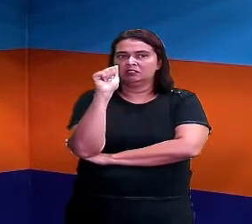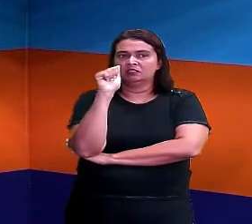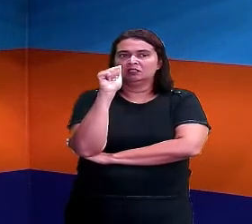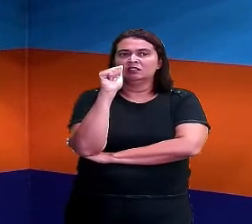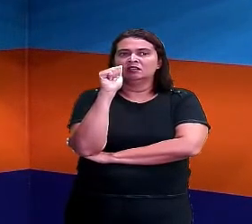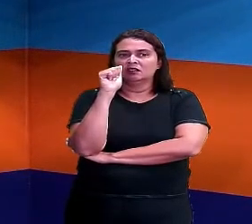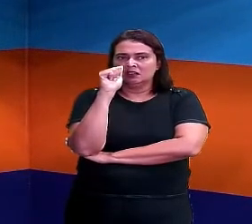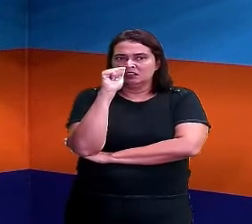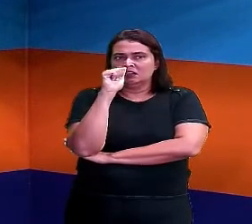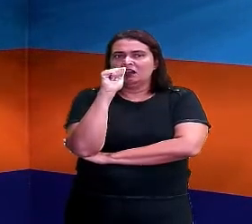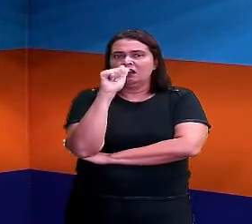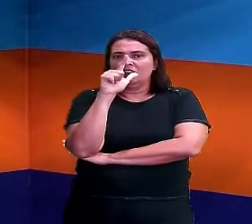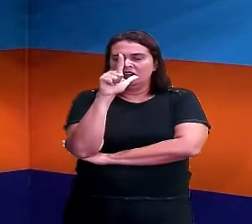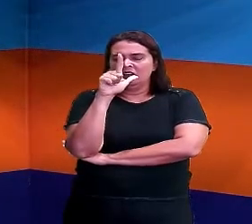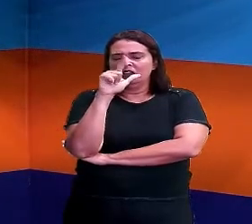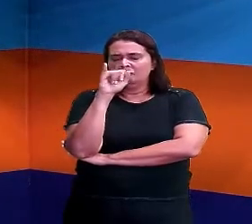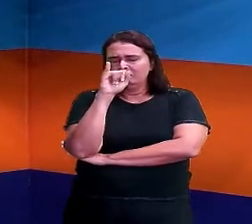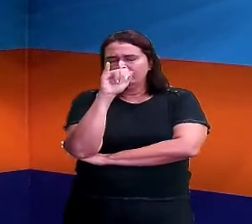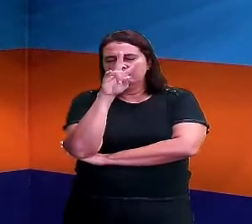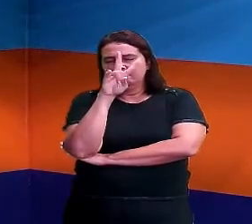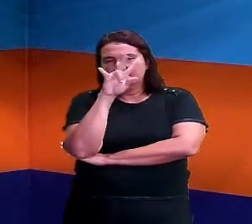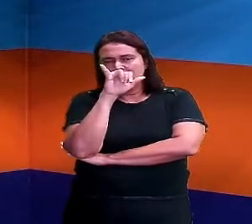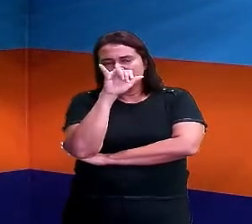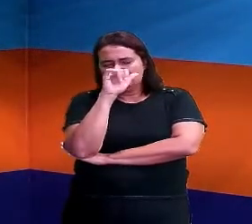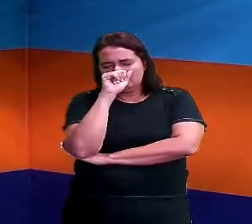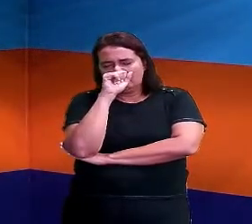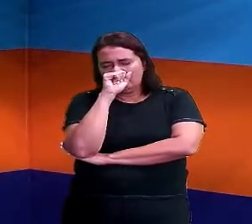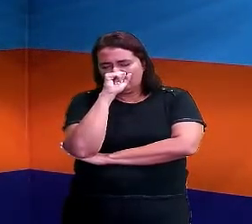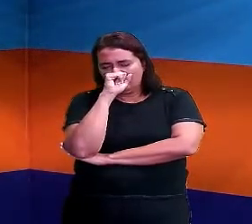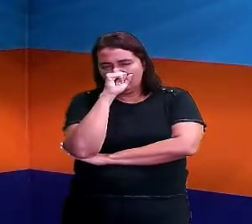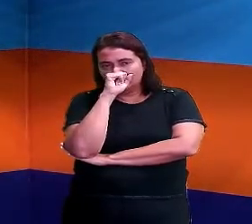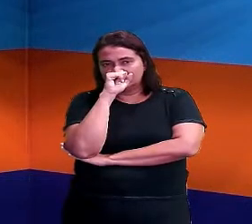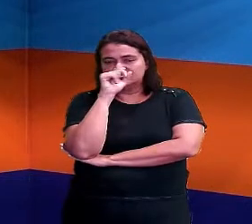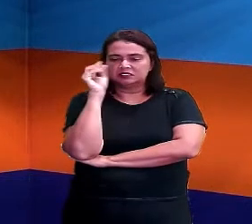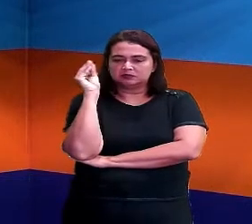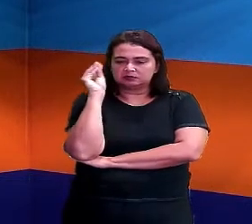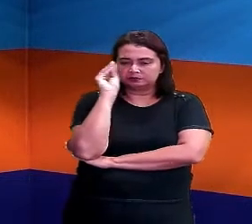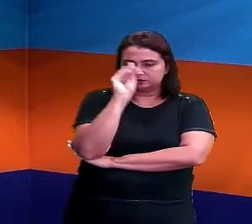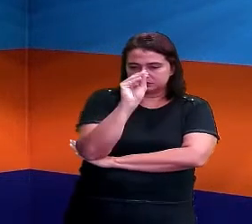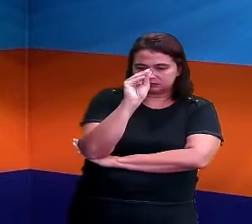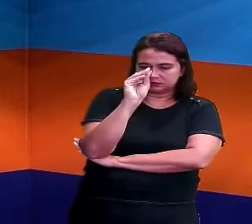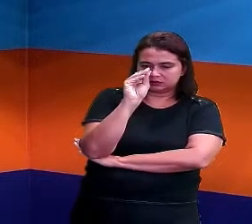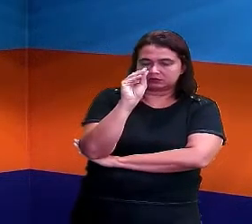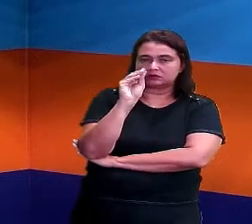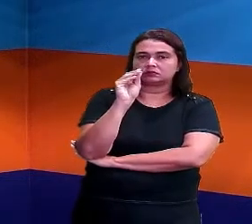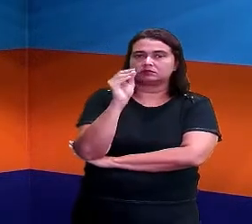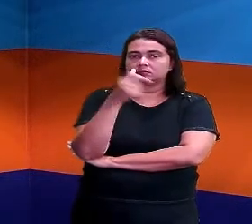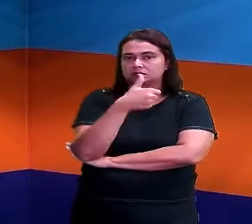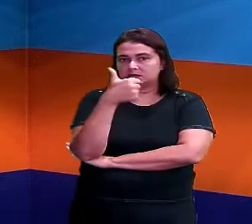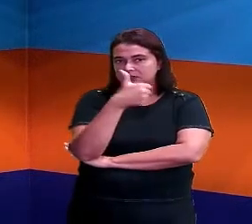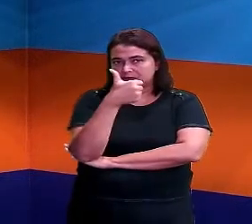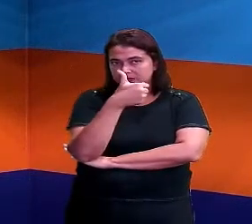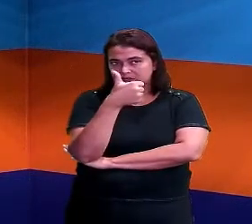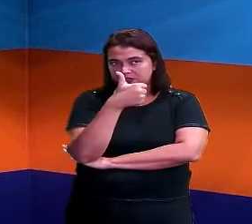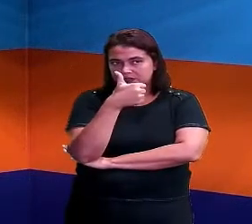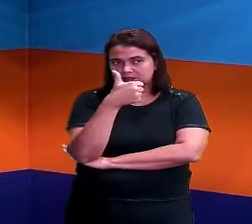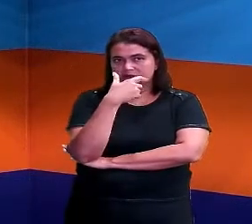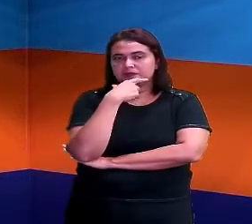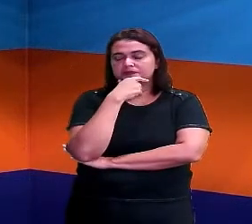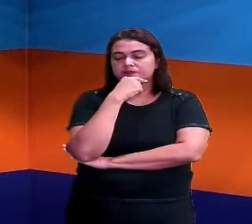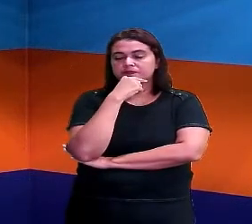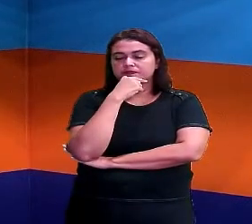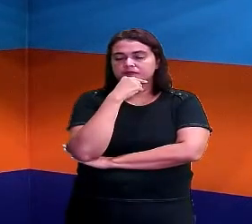Ana Lívia. Então, a gente vai escrever no primeiro lugar. Aqui, Ana